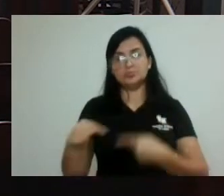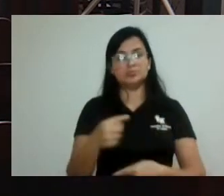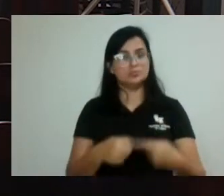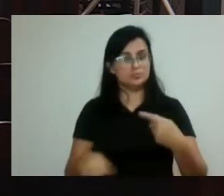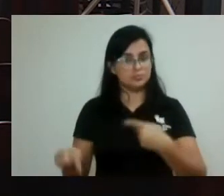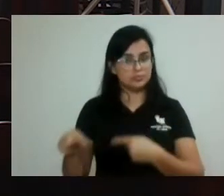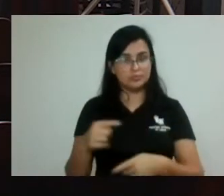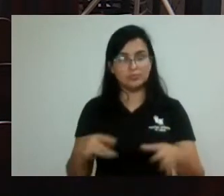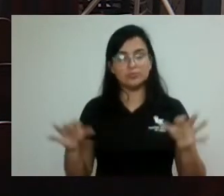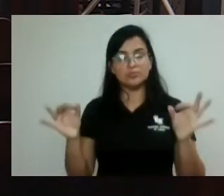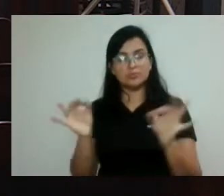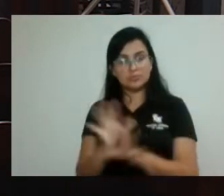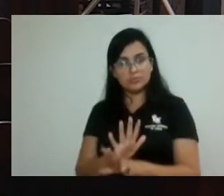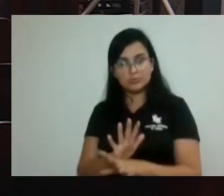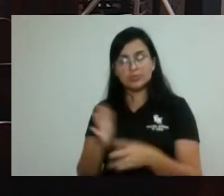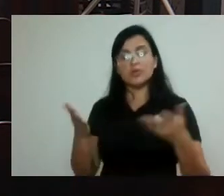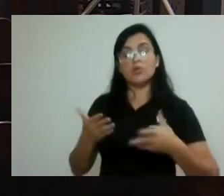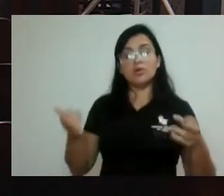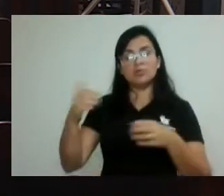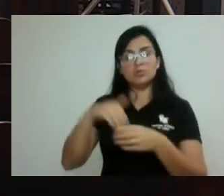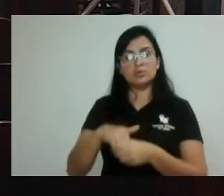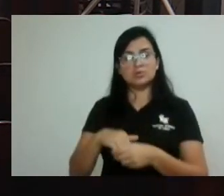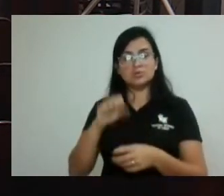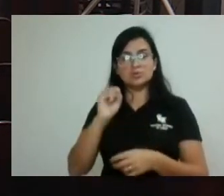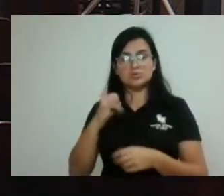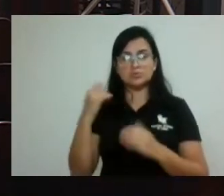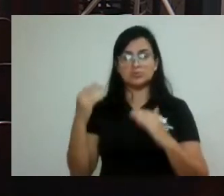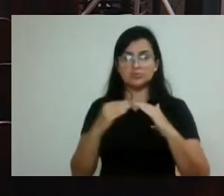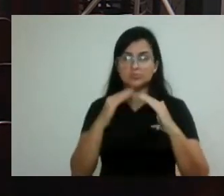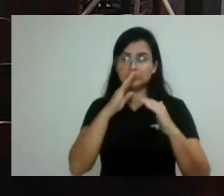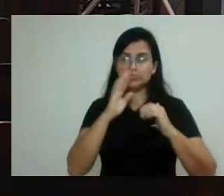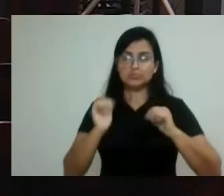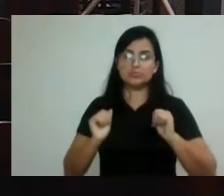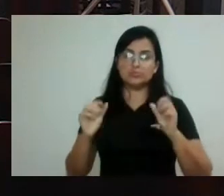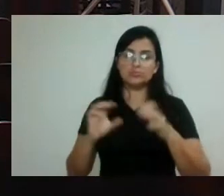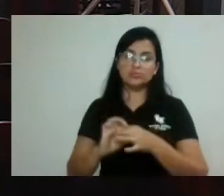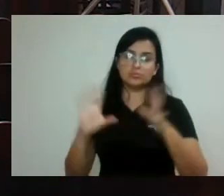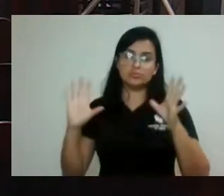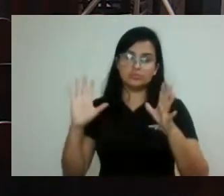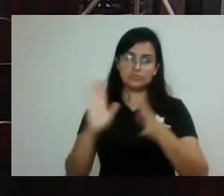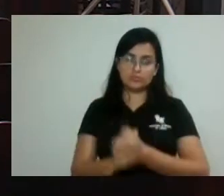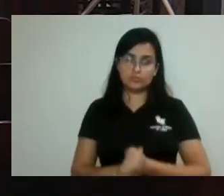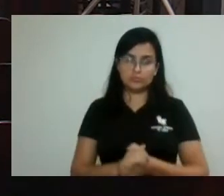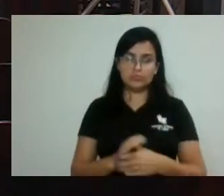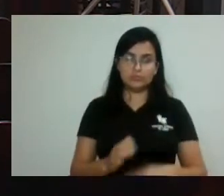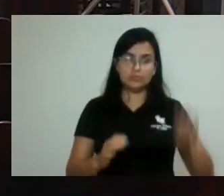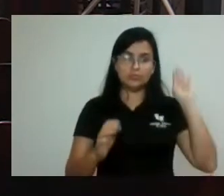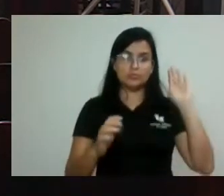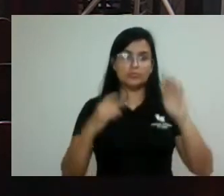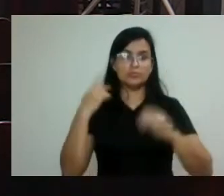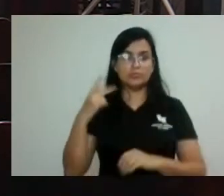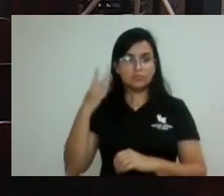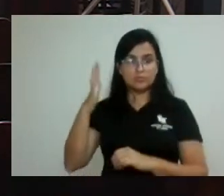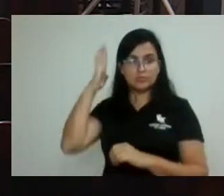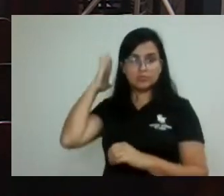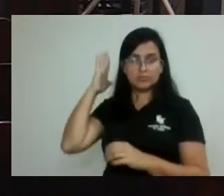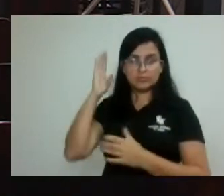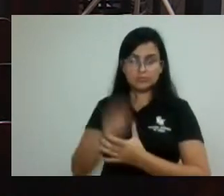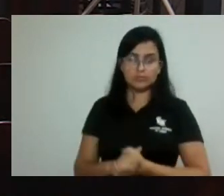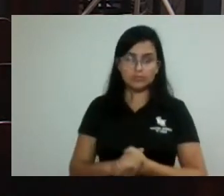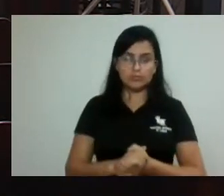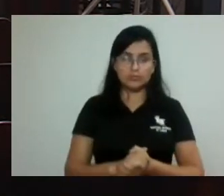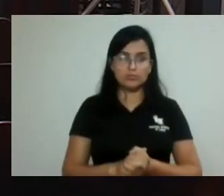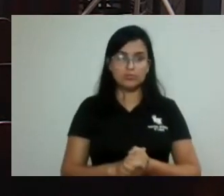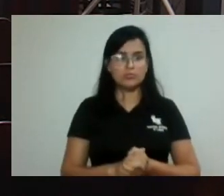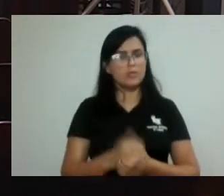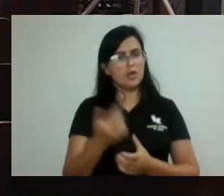Encerrada a discussão e votação. Vereadores e vereadoras, concordam, permaneçam como estão, aprovado. Pela hora, presidente. Pela hora, vereador Pardal. presidente, eu fui consultado aqui